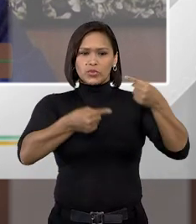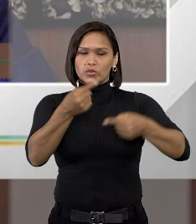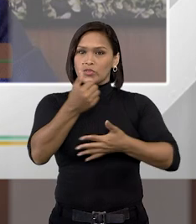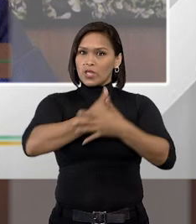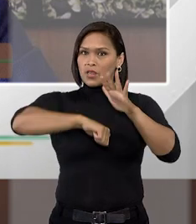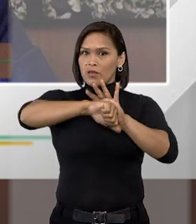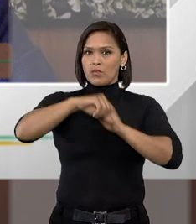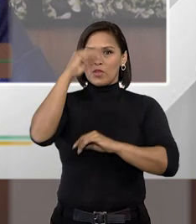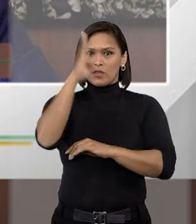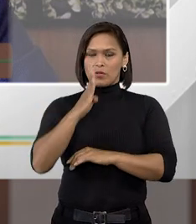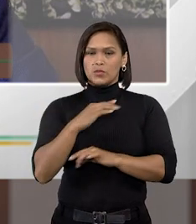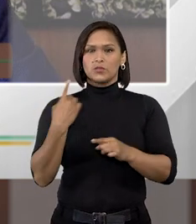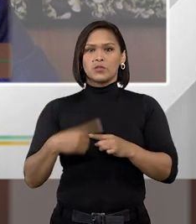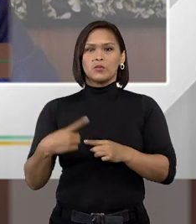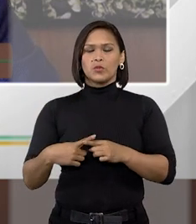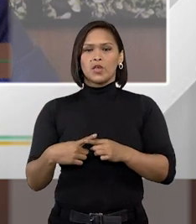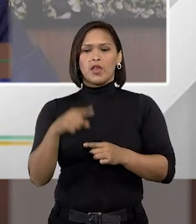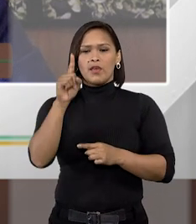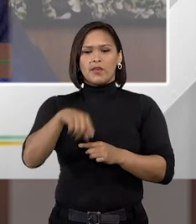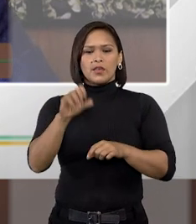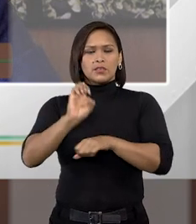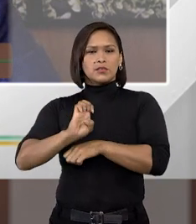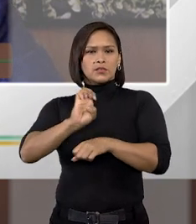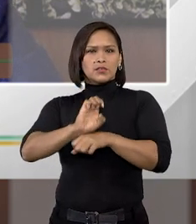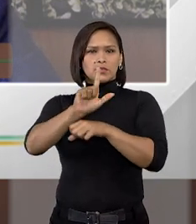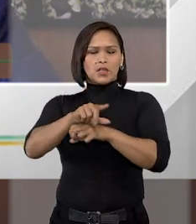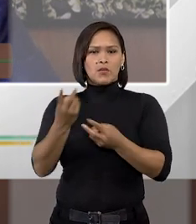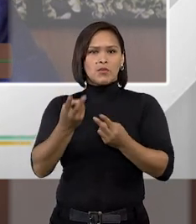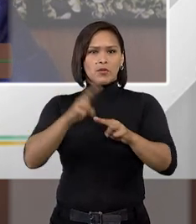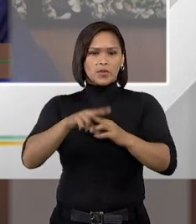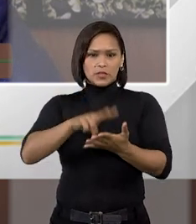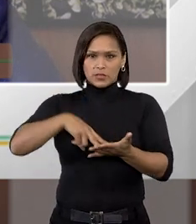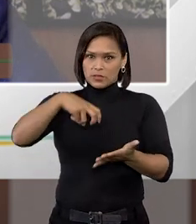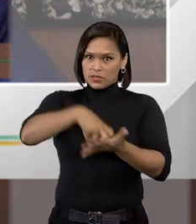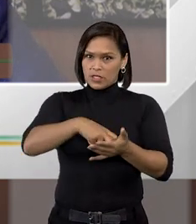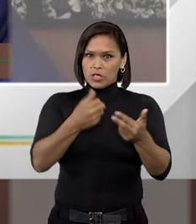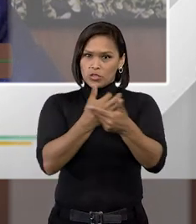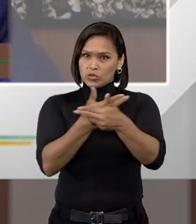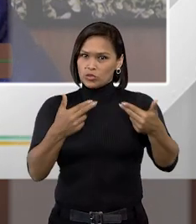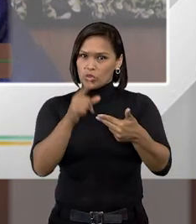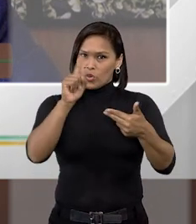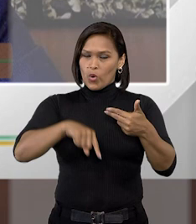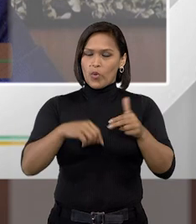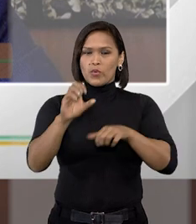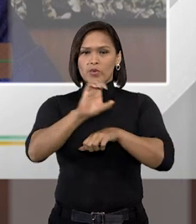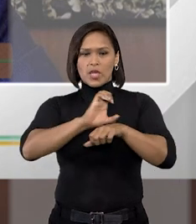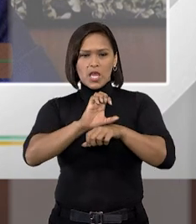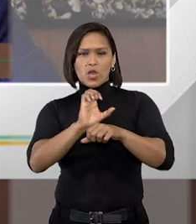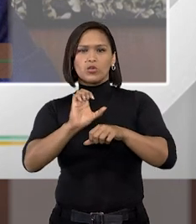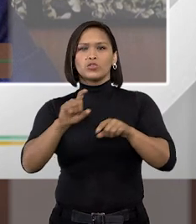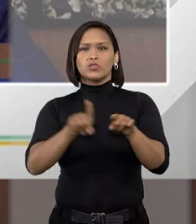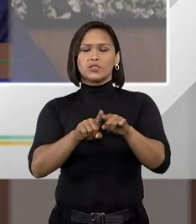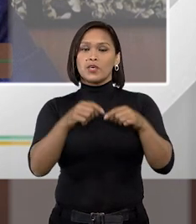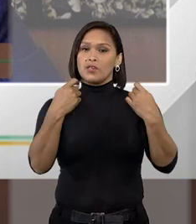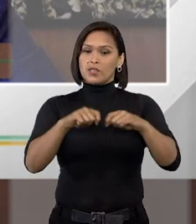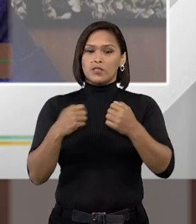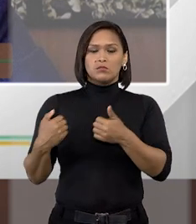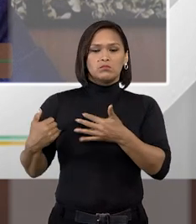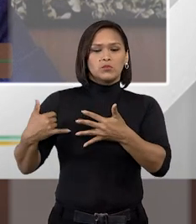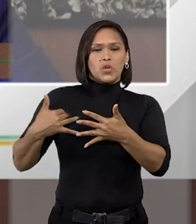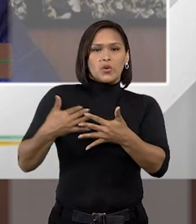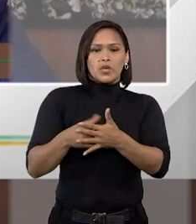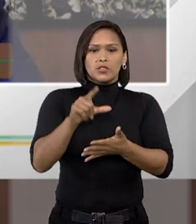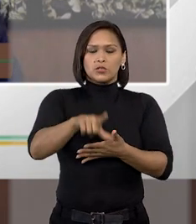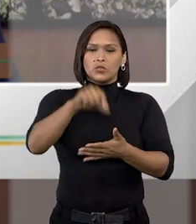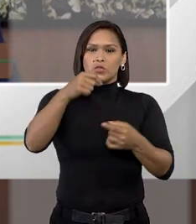criminal do Brasil. Porque esse estado penitenciário, esse estado de coisas inconstitucionais, ele deriva de